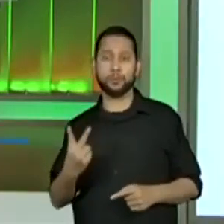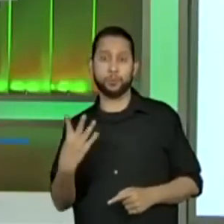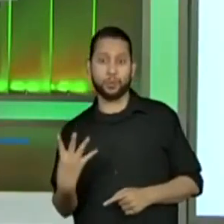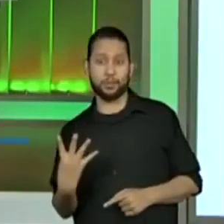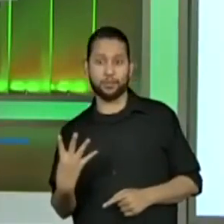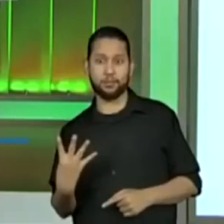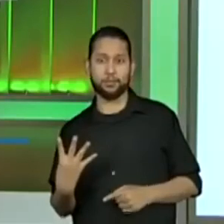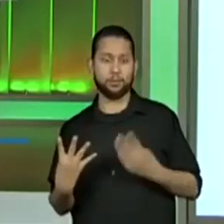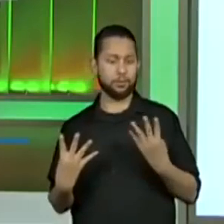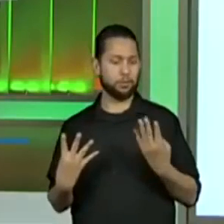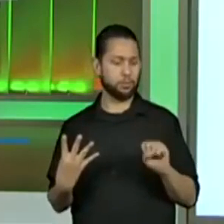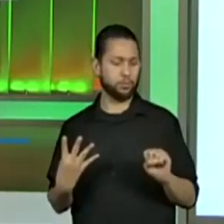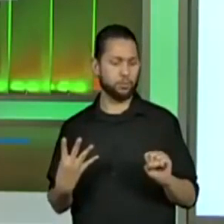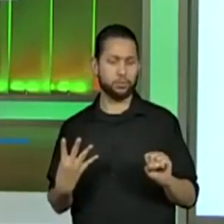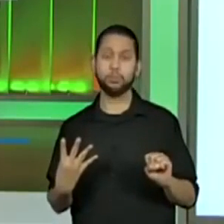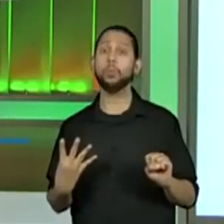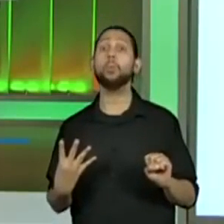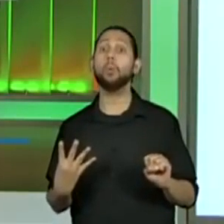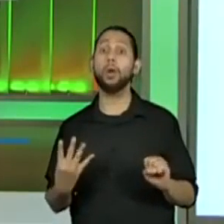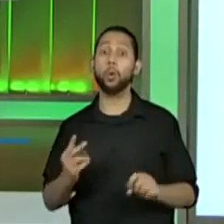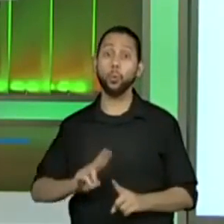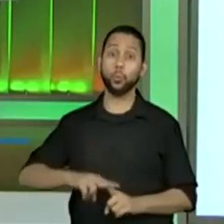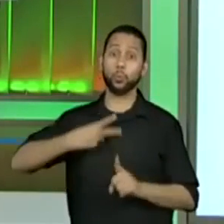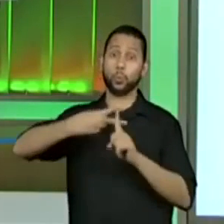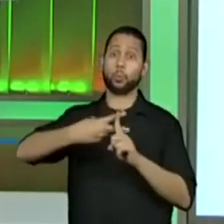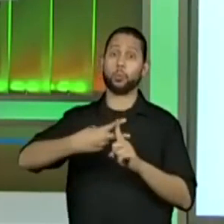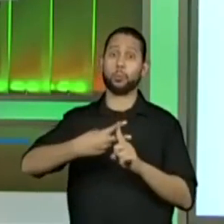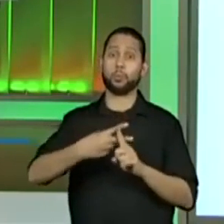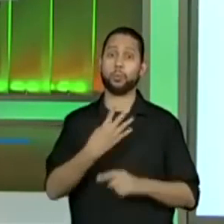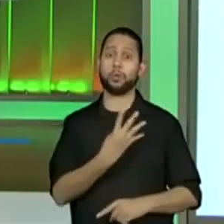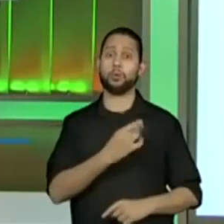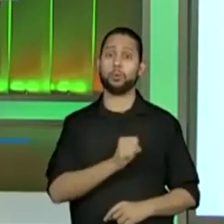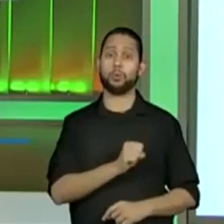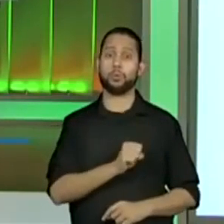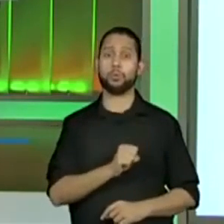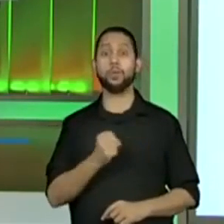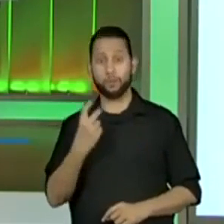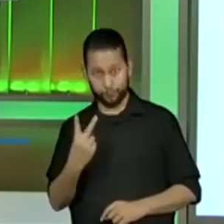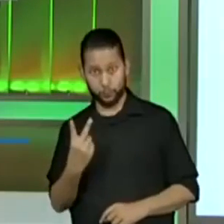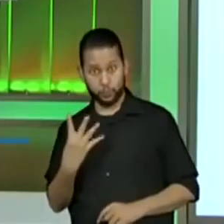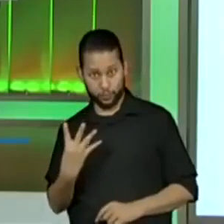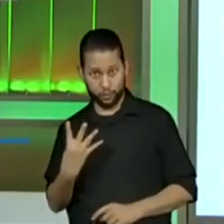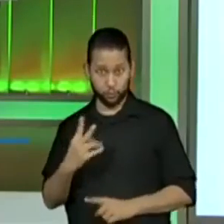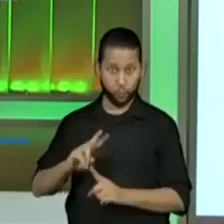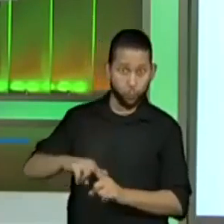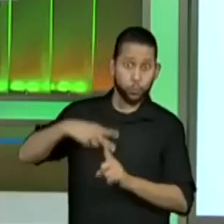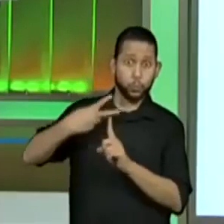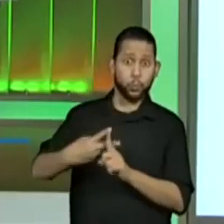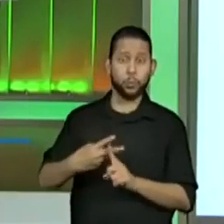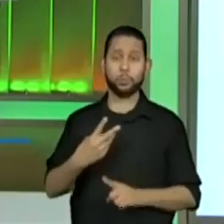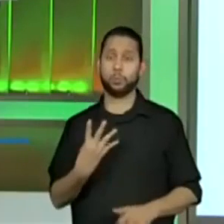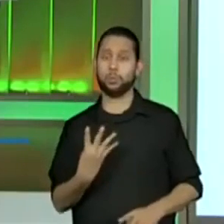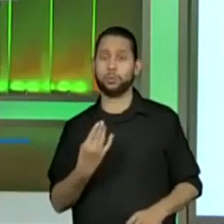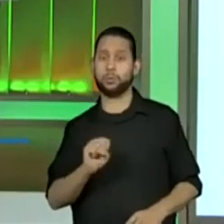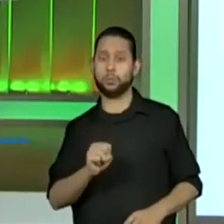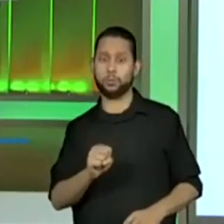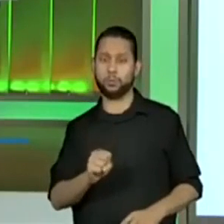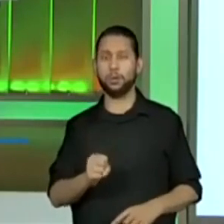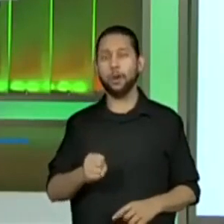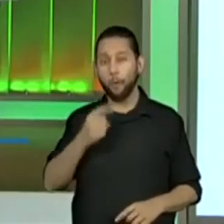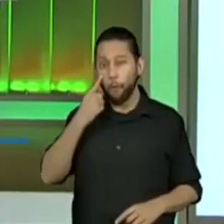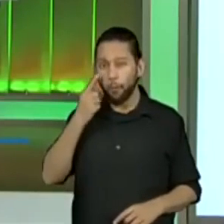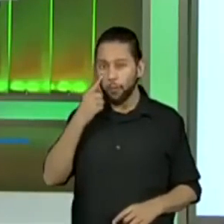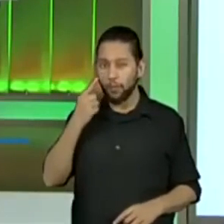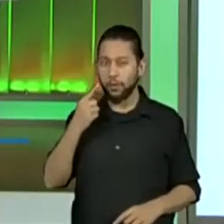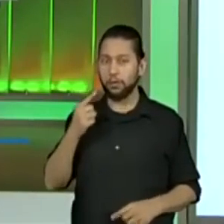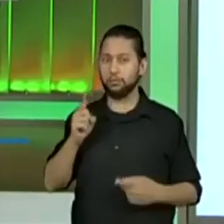Então, resultado foi o quê? Dobrado, não é? Multiplicamos por dois. O dobro. Vamos ver, então, a respeito da